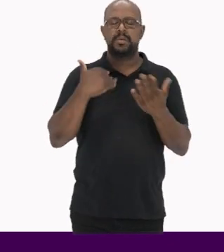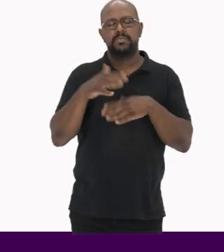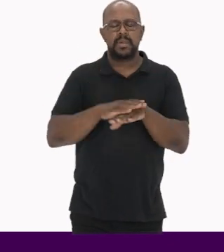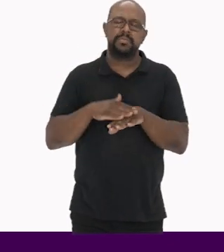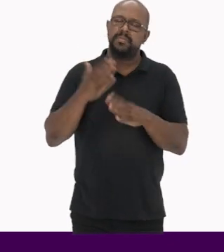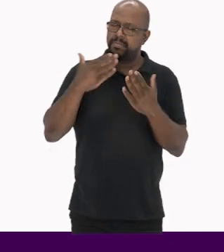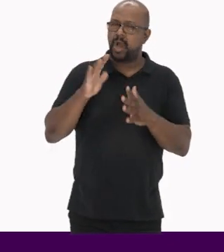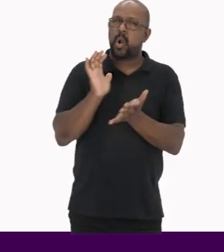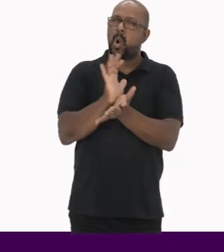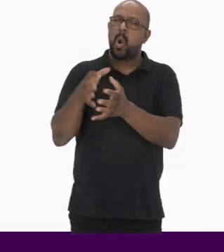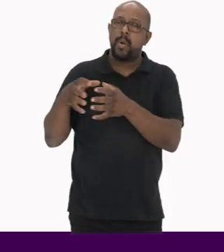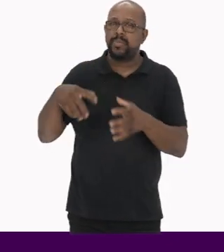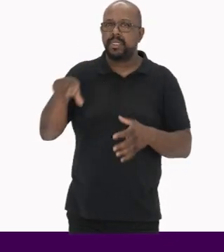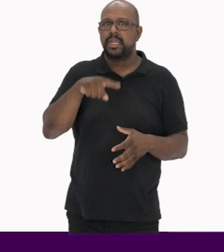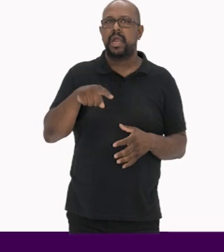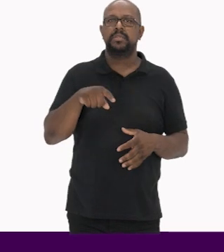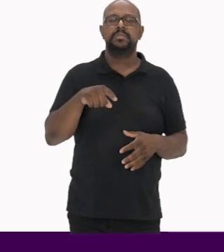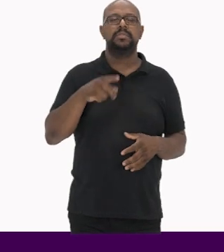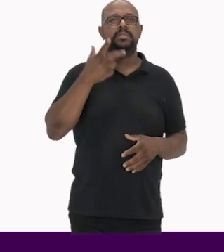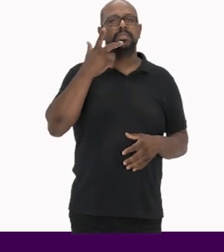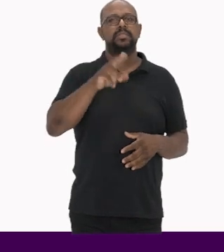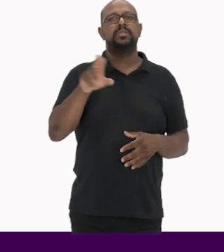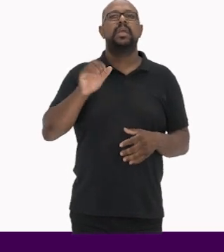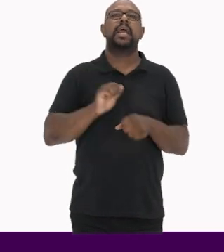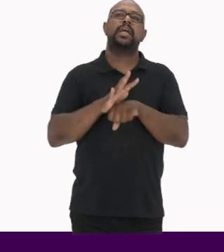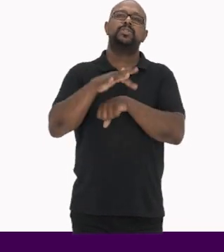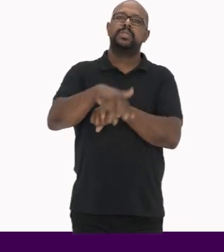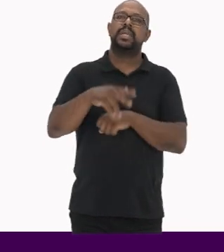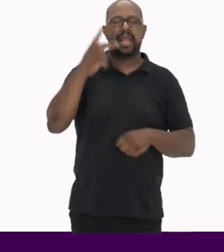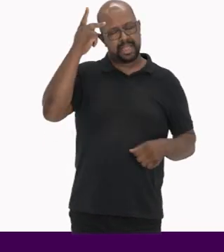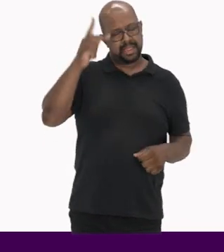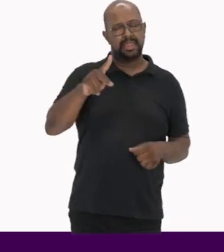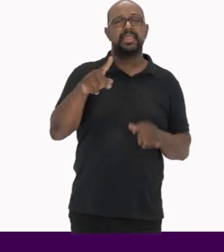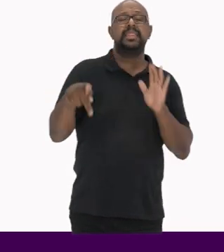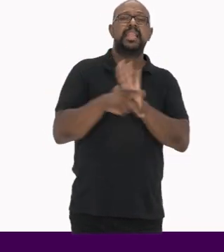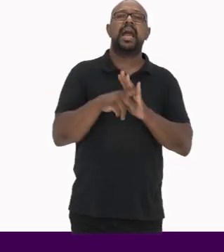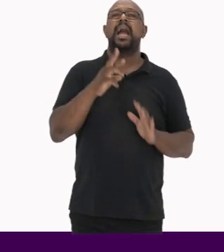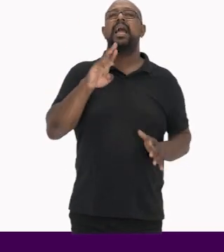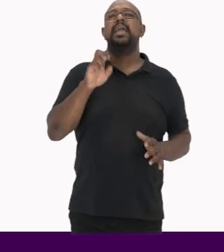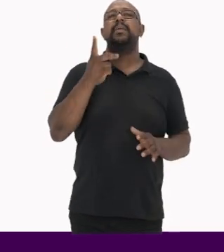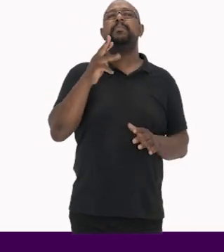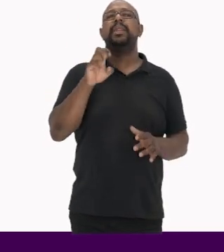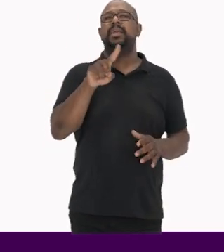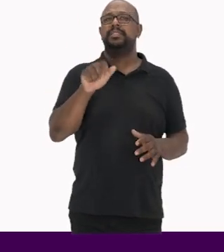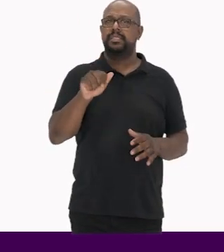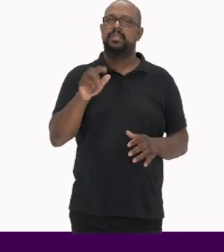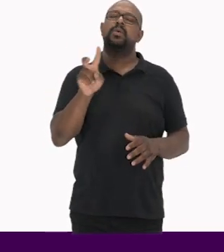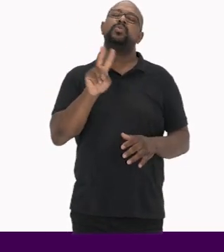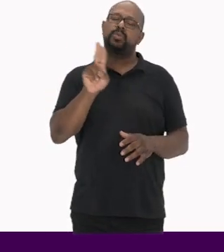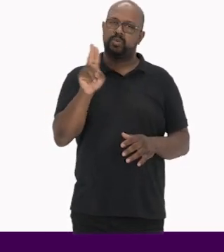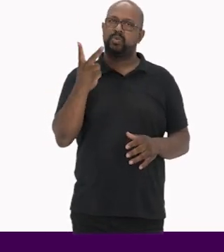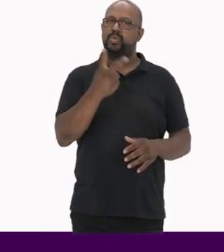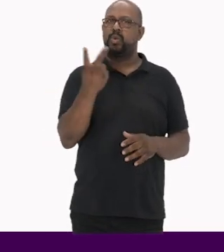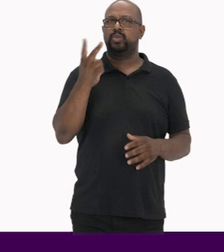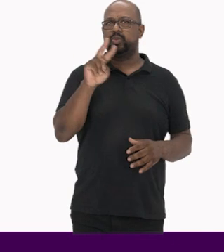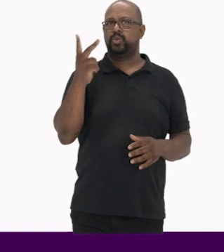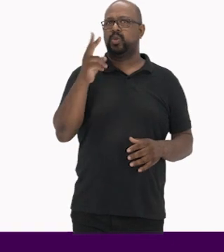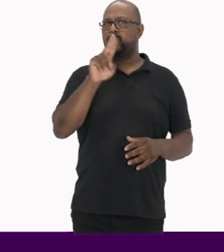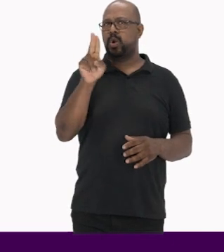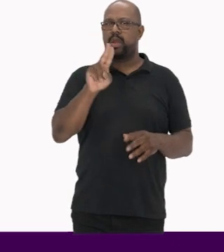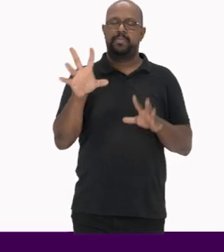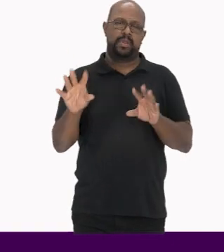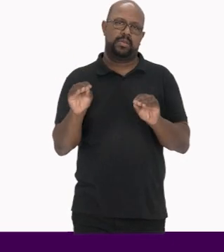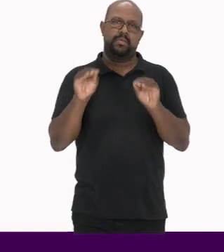fomos conversando com a comunidade, por exemplo Surgiu o nome de Cachoeira da Represa Então mantivemos os dois nomes, as duas